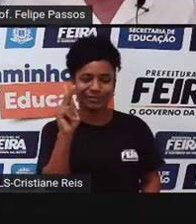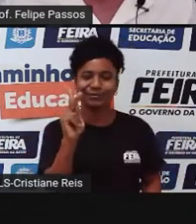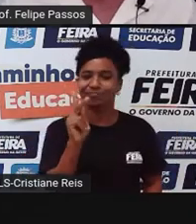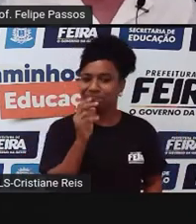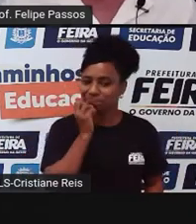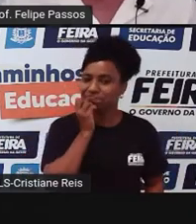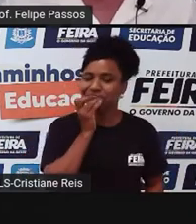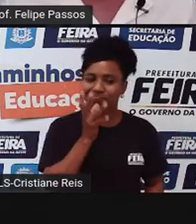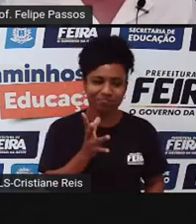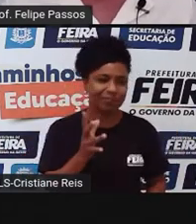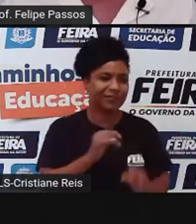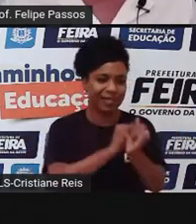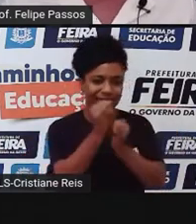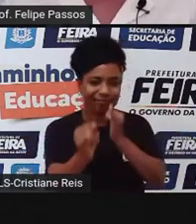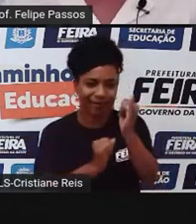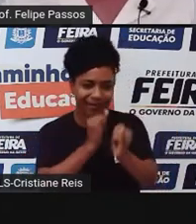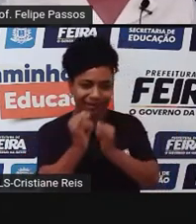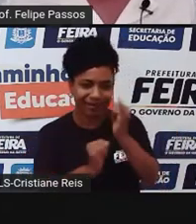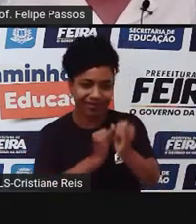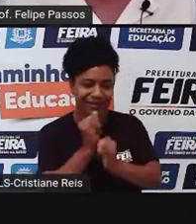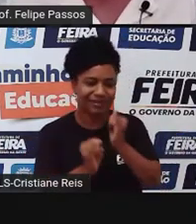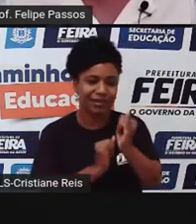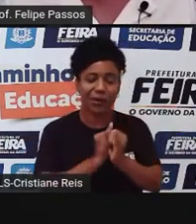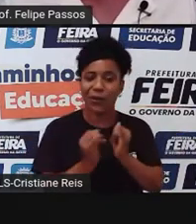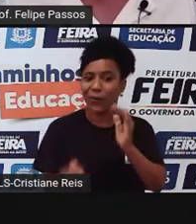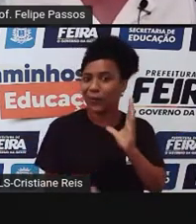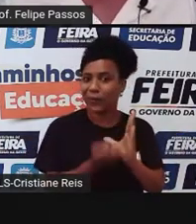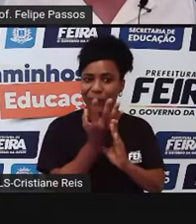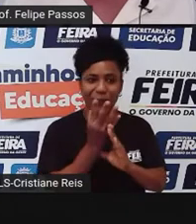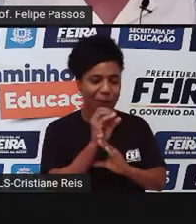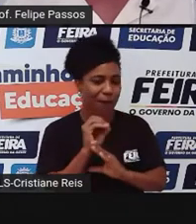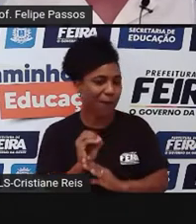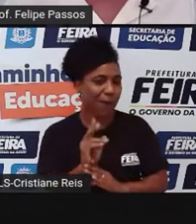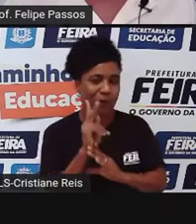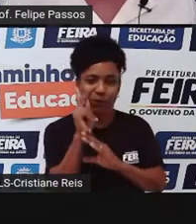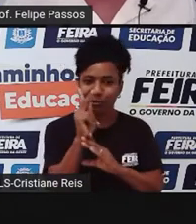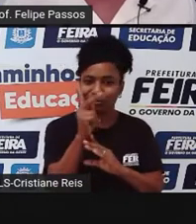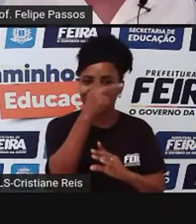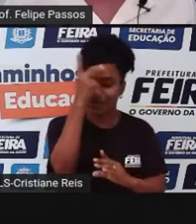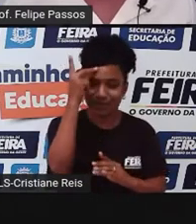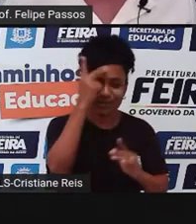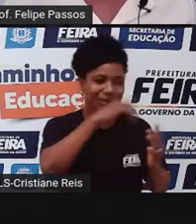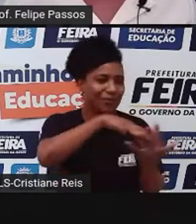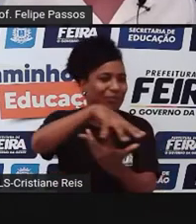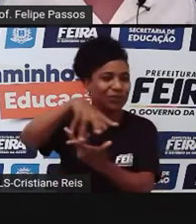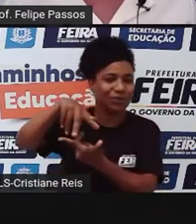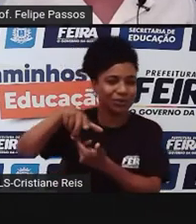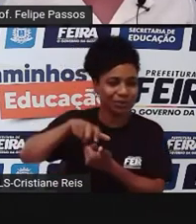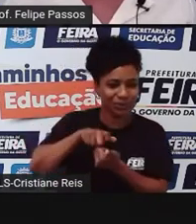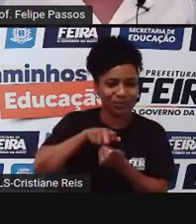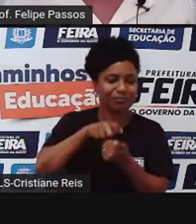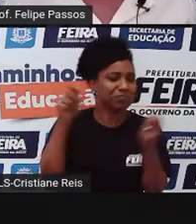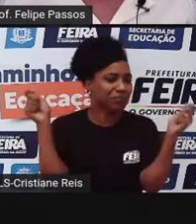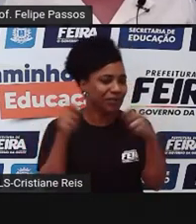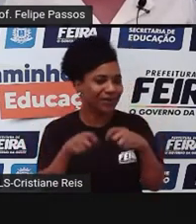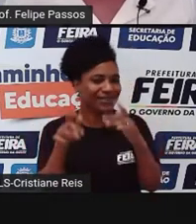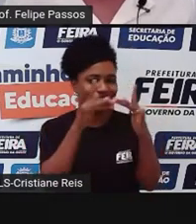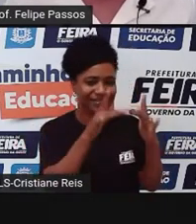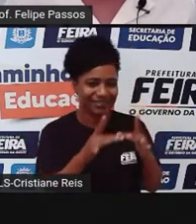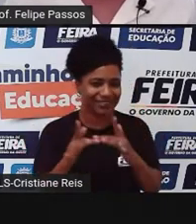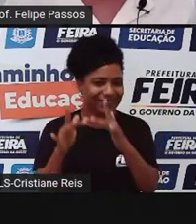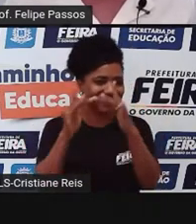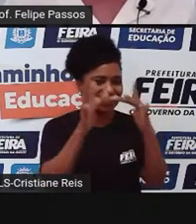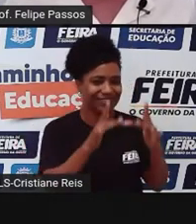Um lugar na internet, onde você pode se conectar com pessoas de diversos lugares do mundo. Nossa, que incrível.